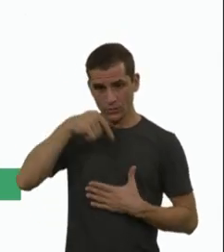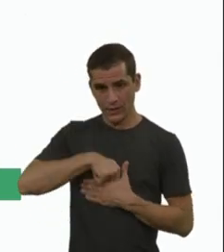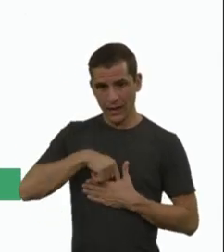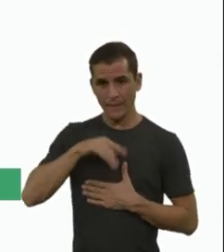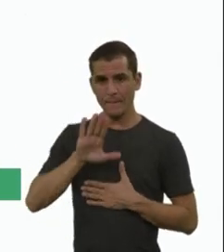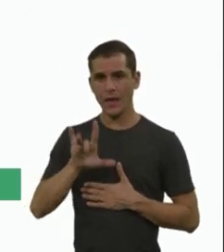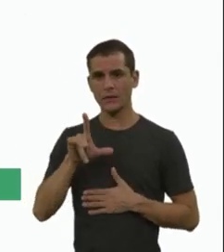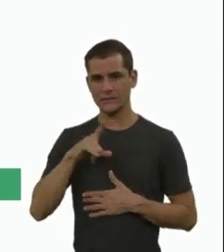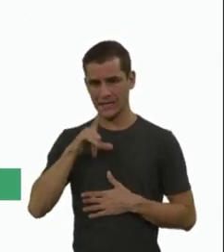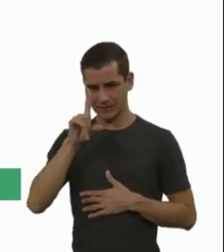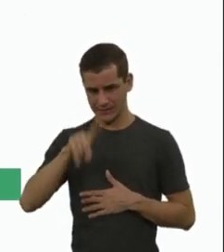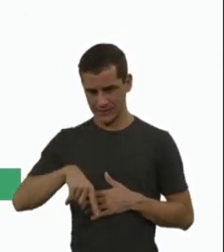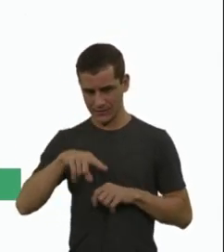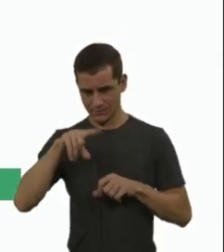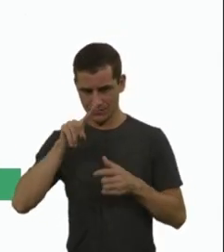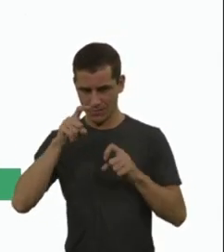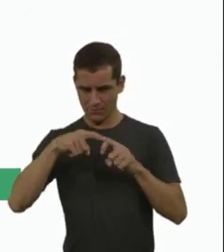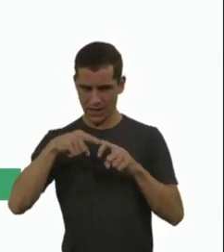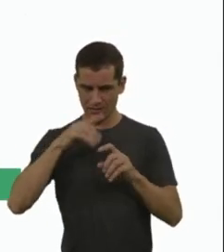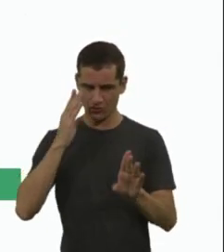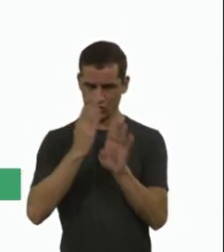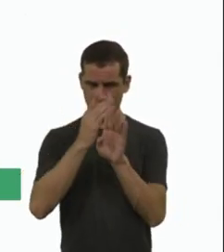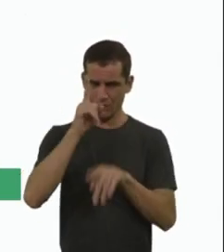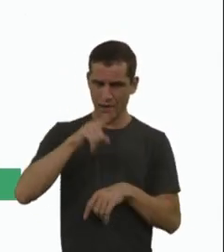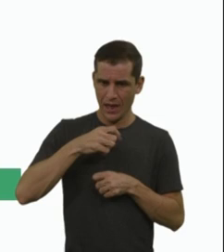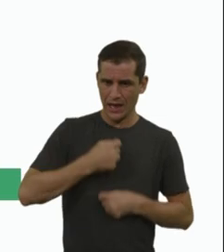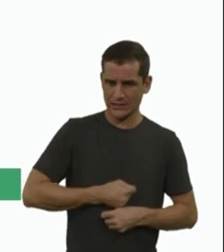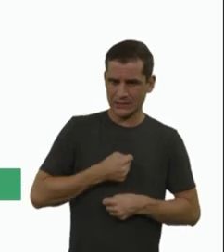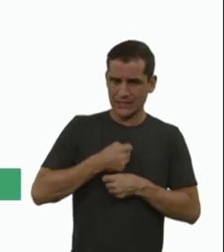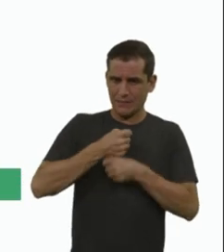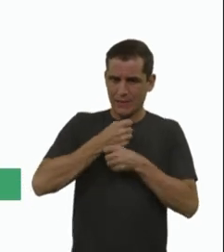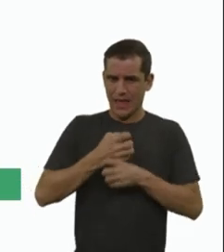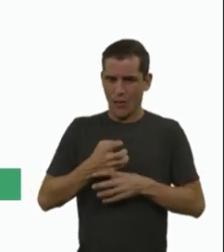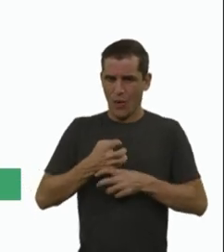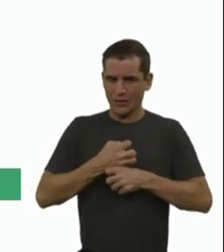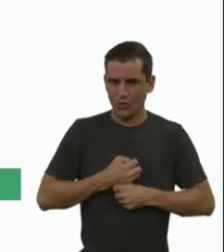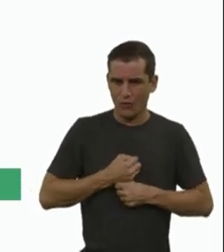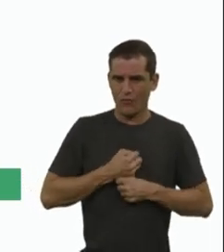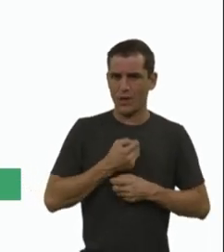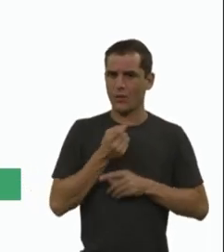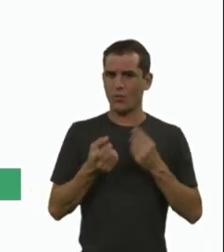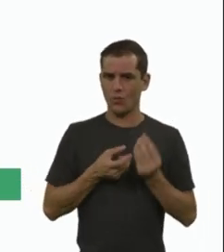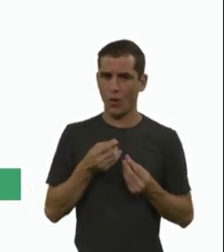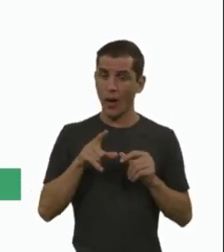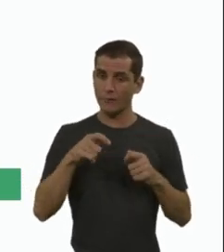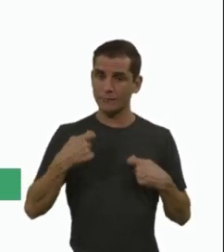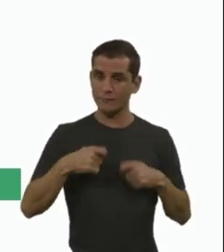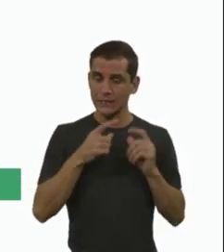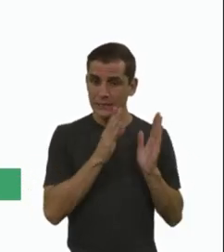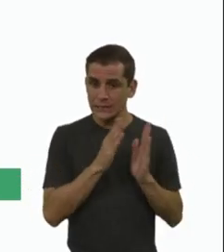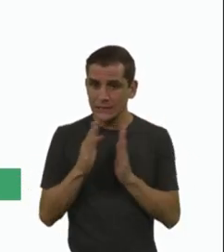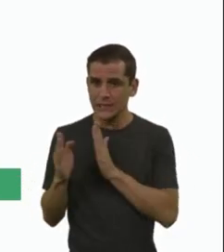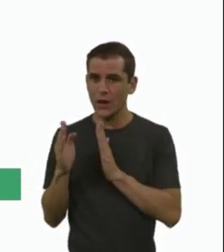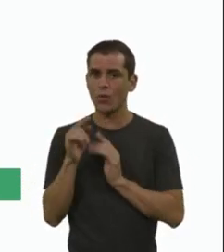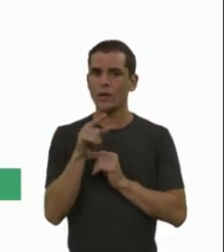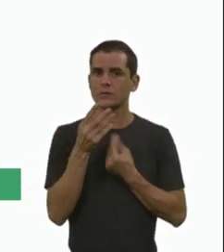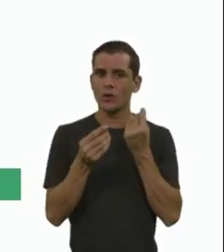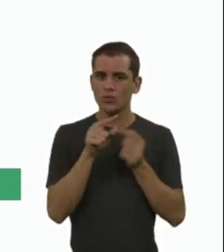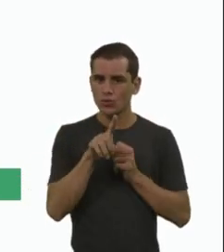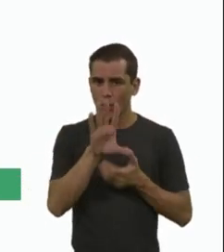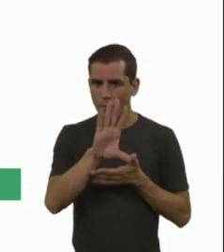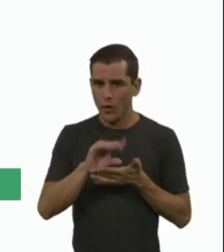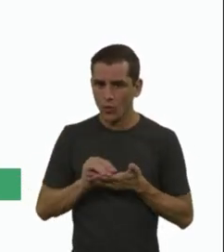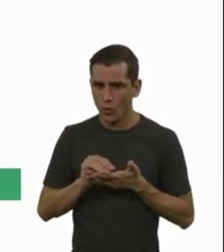clínico é sugestivo de atrofia muscular espinhal, então vamos sequenciar essa cópia que ele tem para ver se não é um caso de